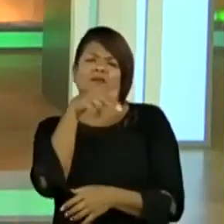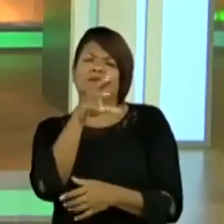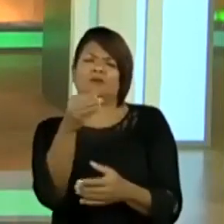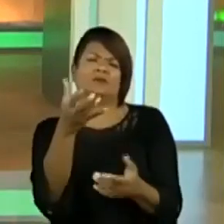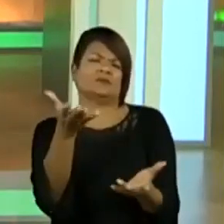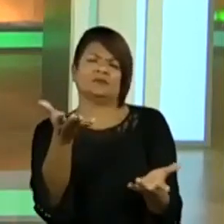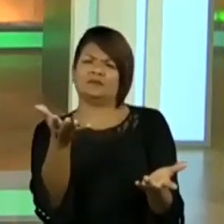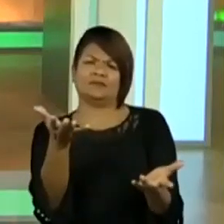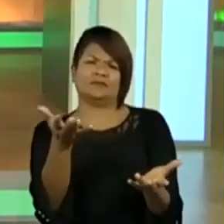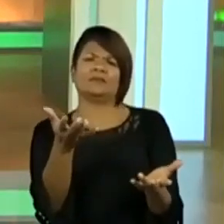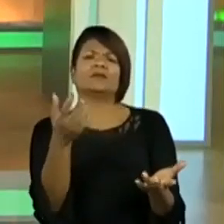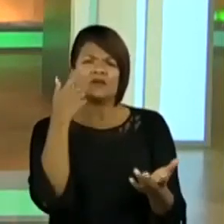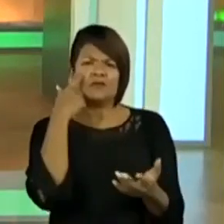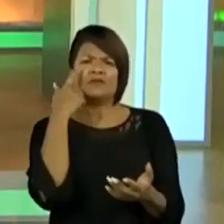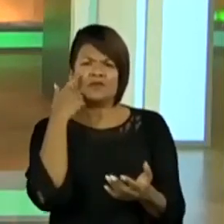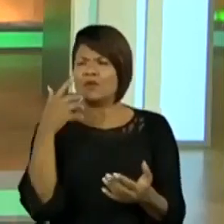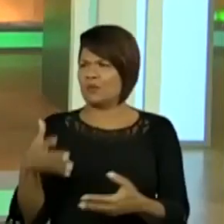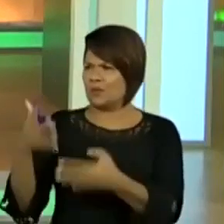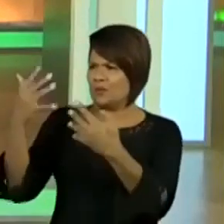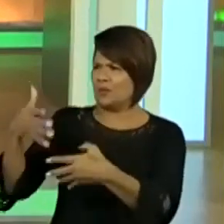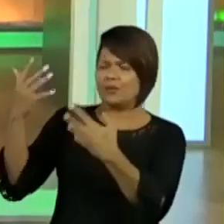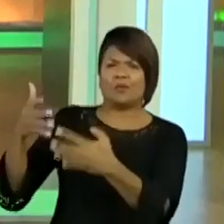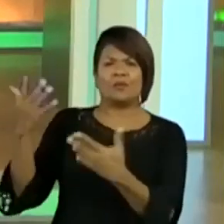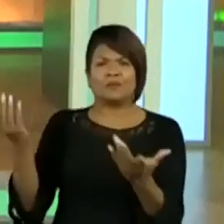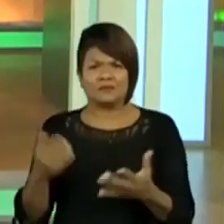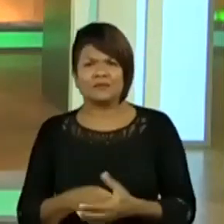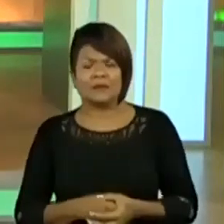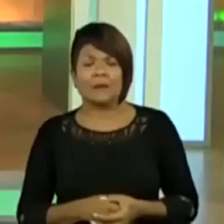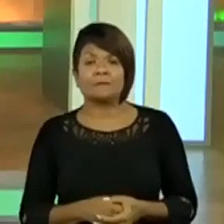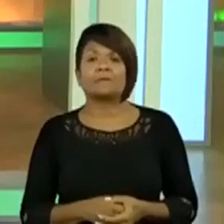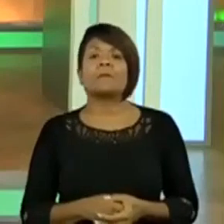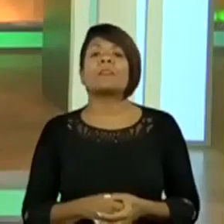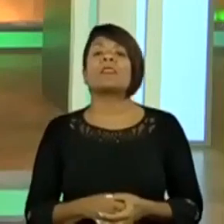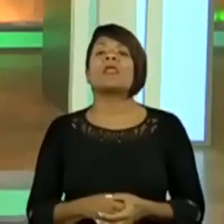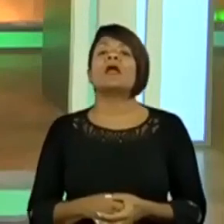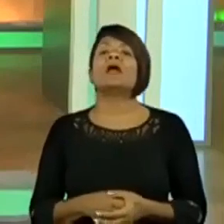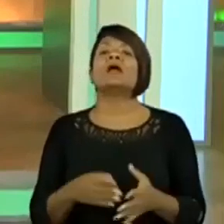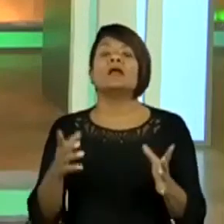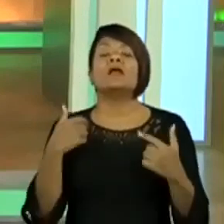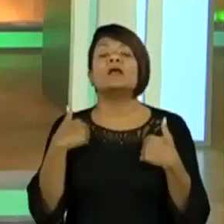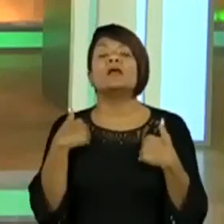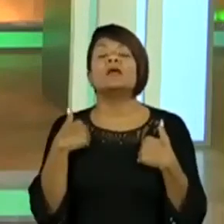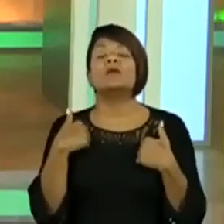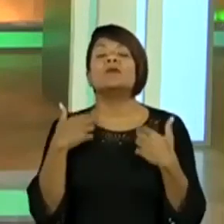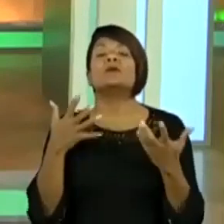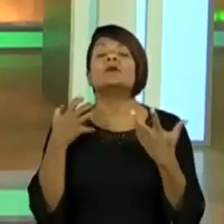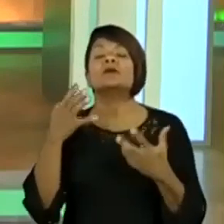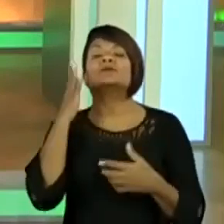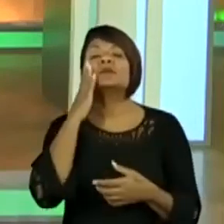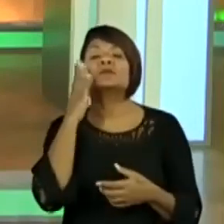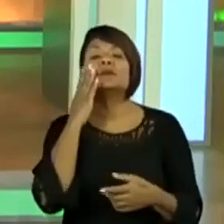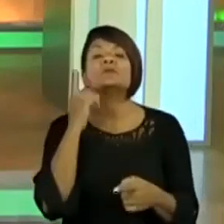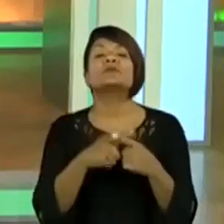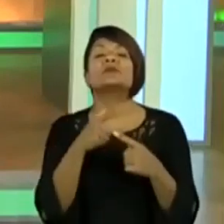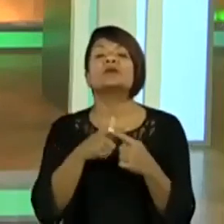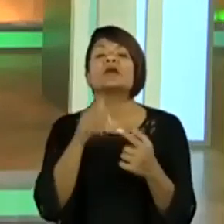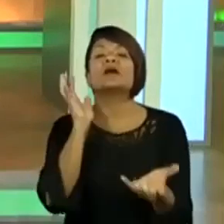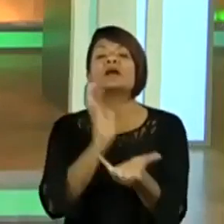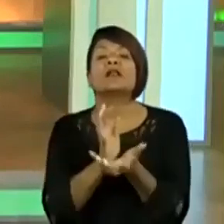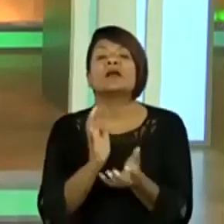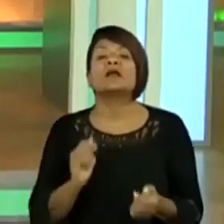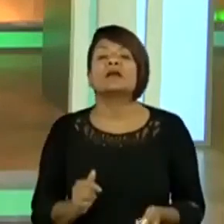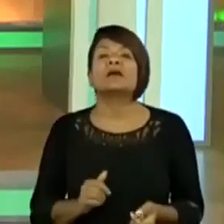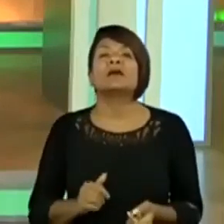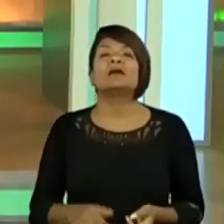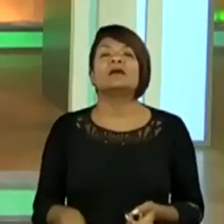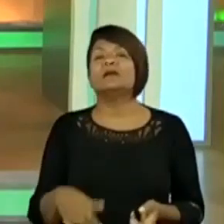Galera, você viu, os comentários aqui estão só show de bola. Eu queria entender por que a galera, porque a galera infelizmente coloca alguma